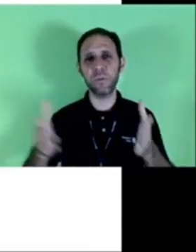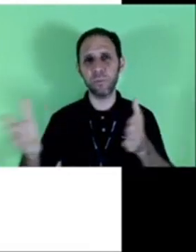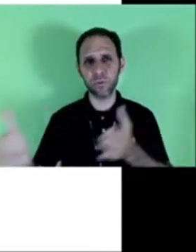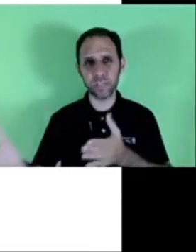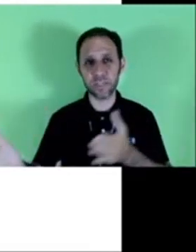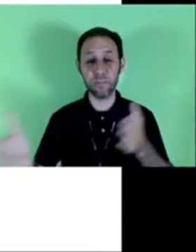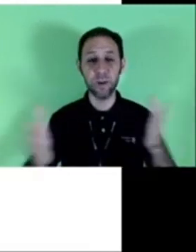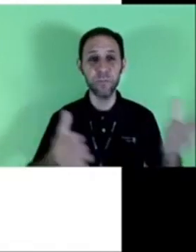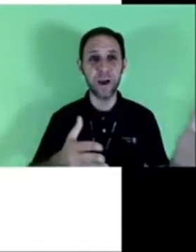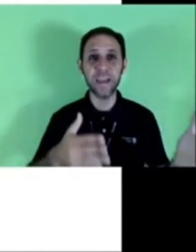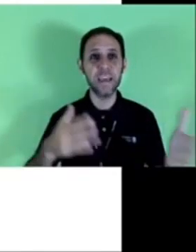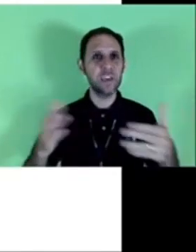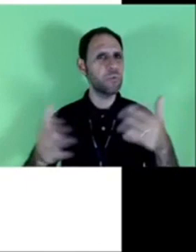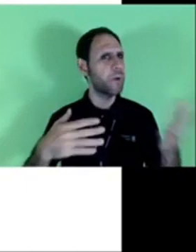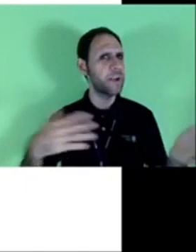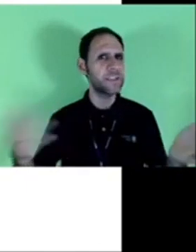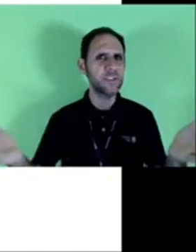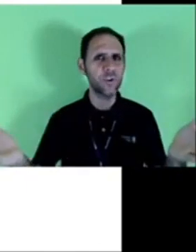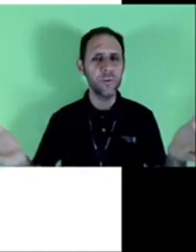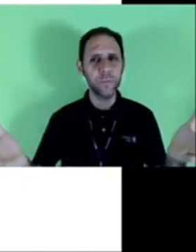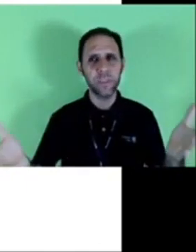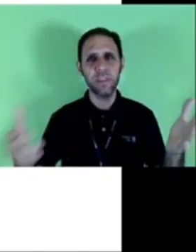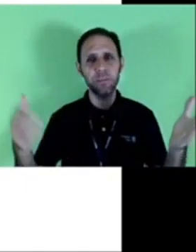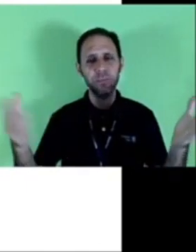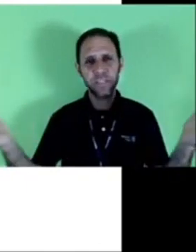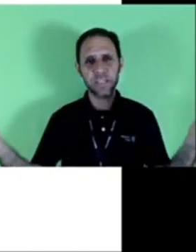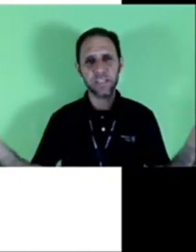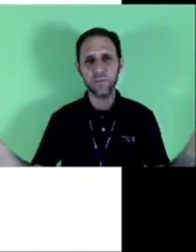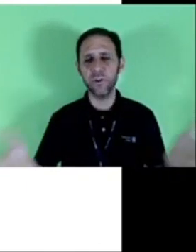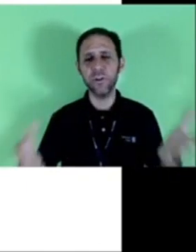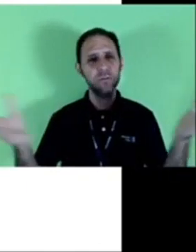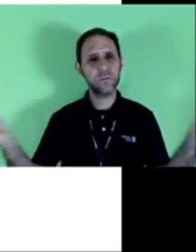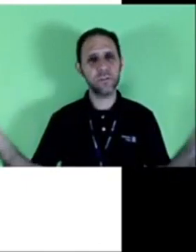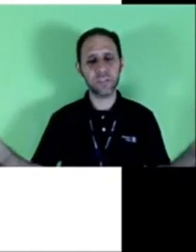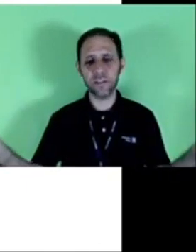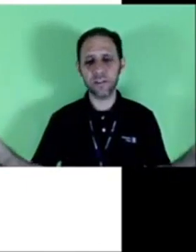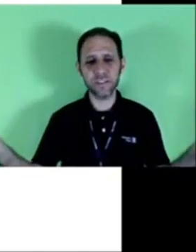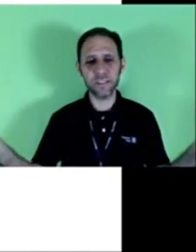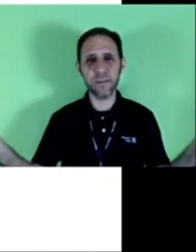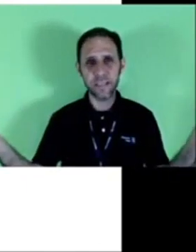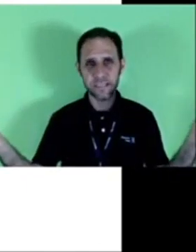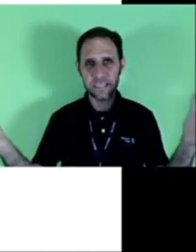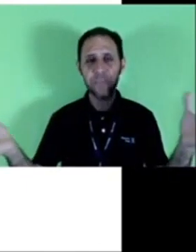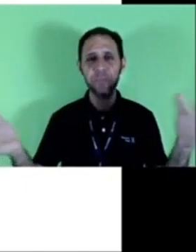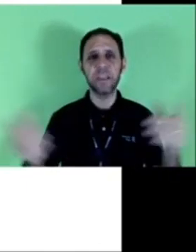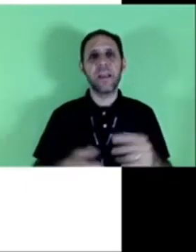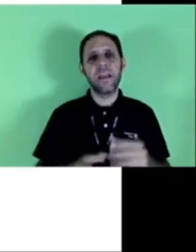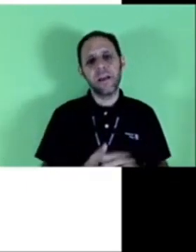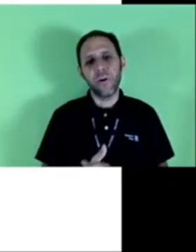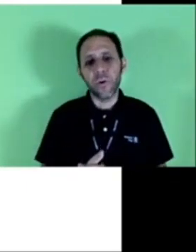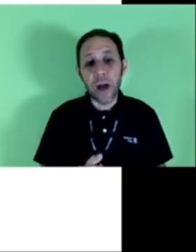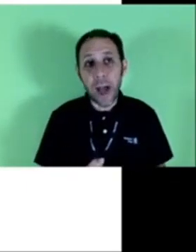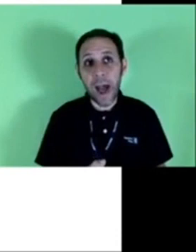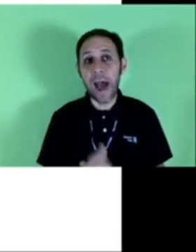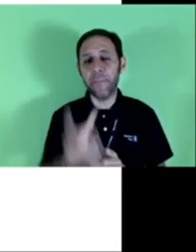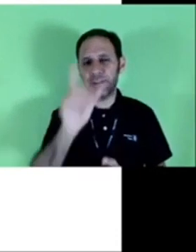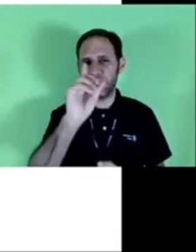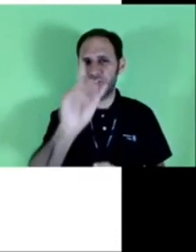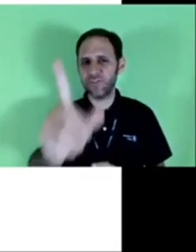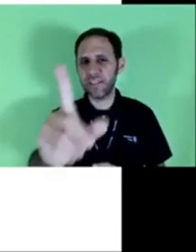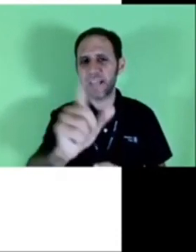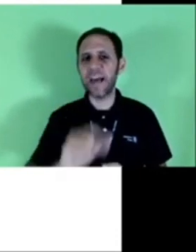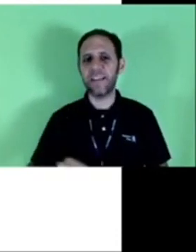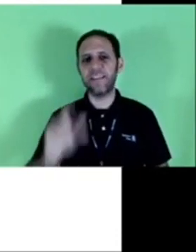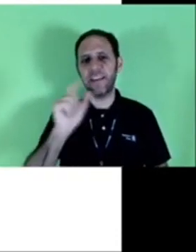filho pediu uma procuração para o pai, e o pai assinou. E depois que assinou, não tem o que fazer mais, né? Ah,